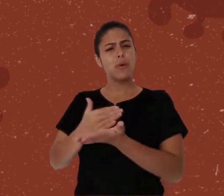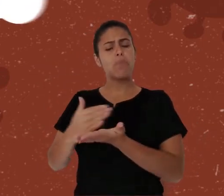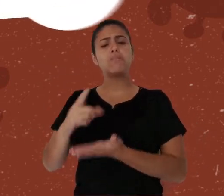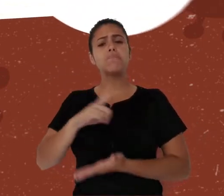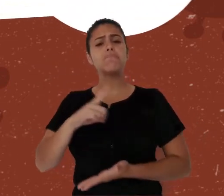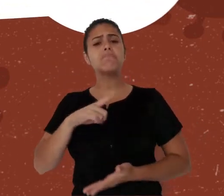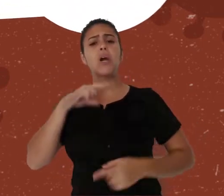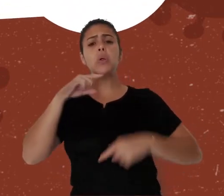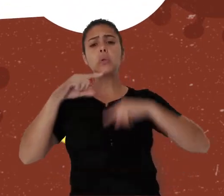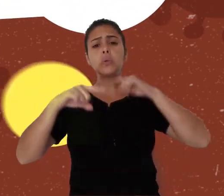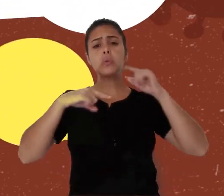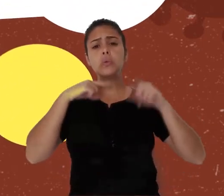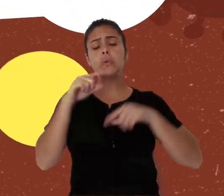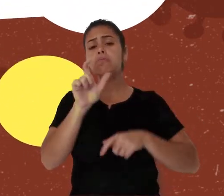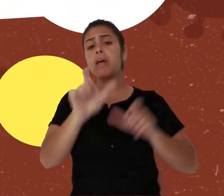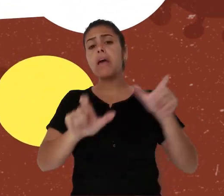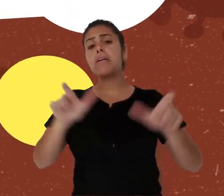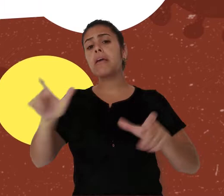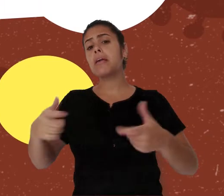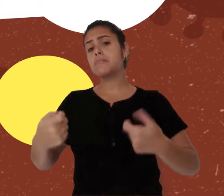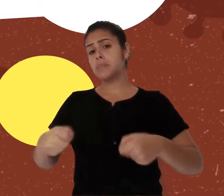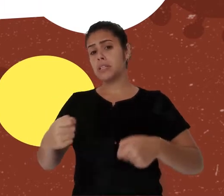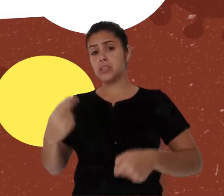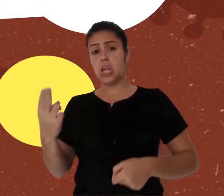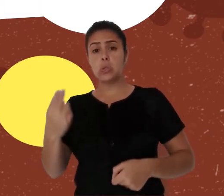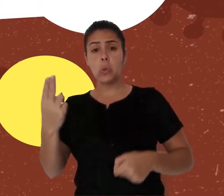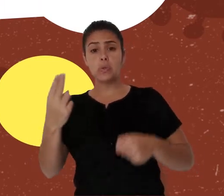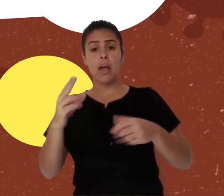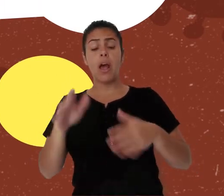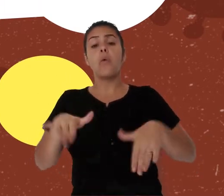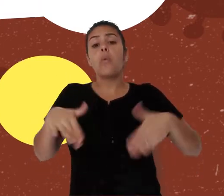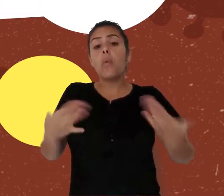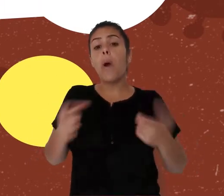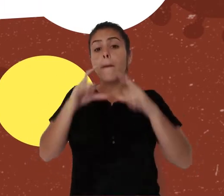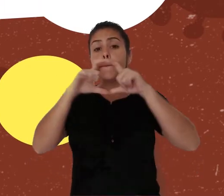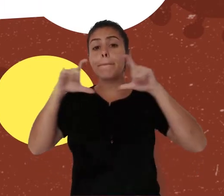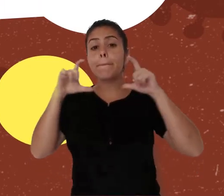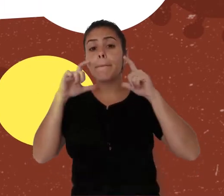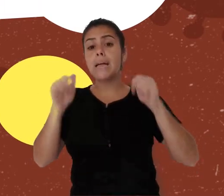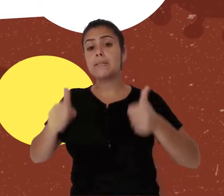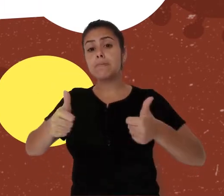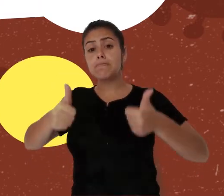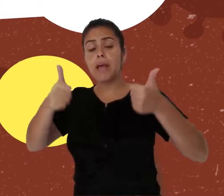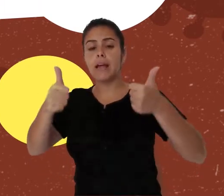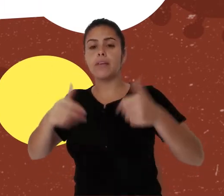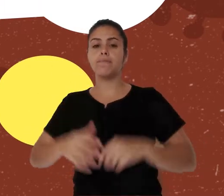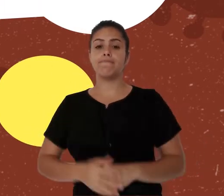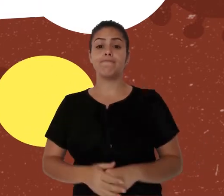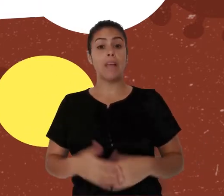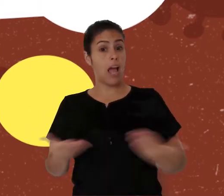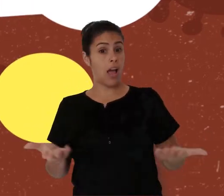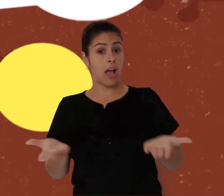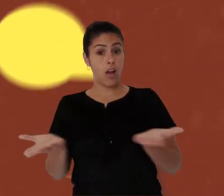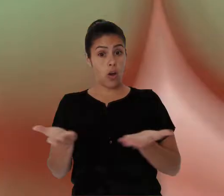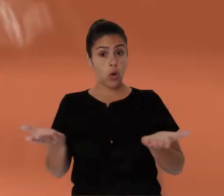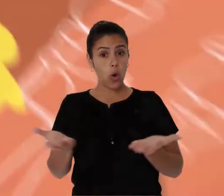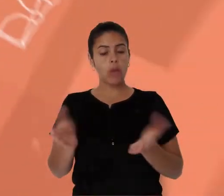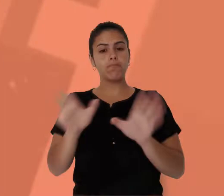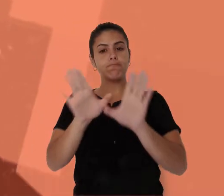muito foi discutido sobre quem deveria usar ou até que ponto elas seriam eficazes para proteger as pessoas.